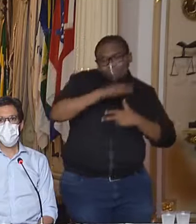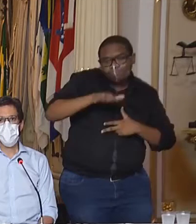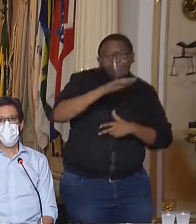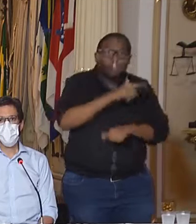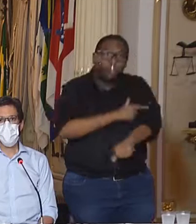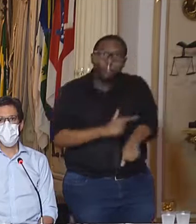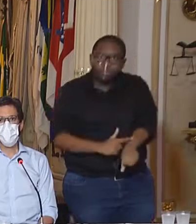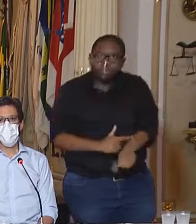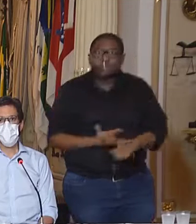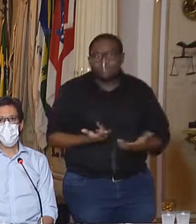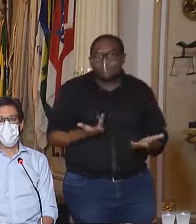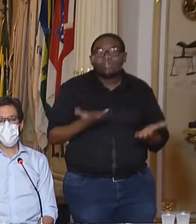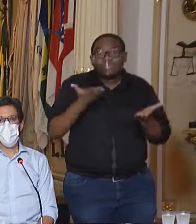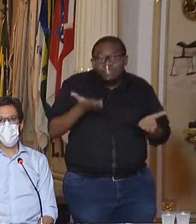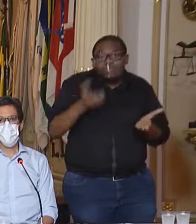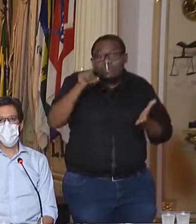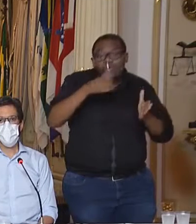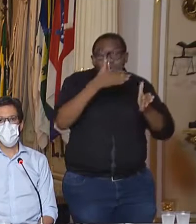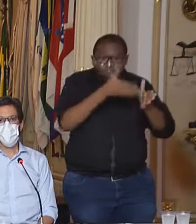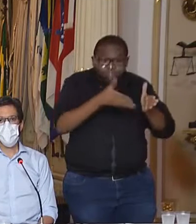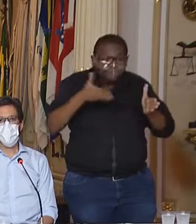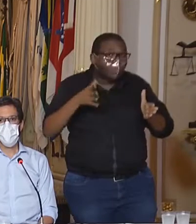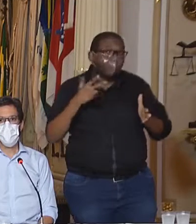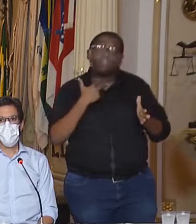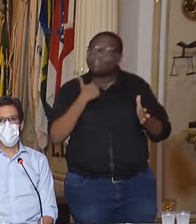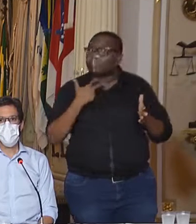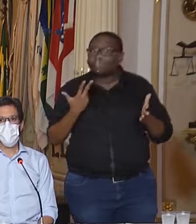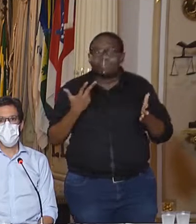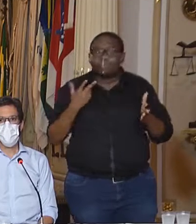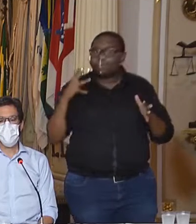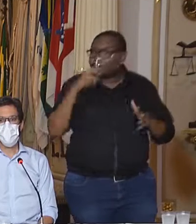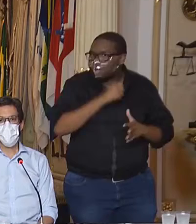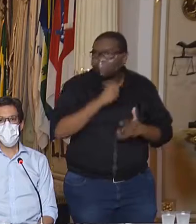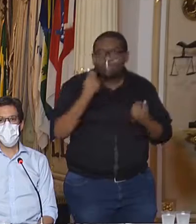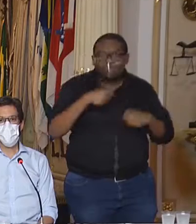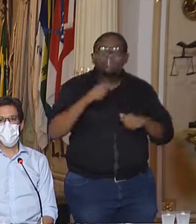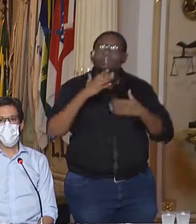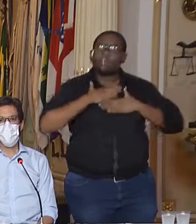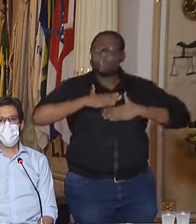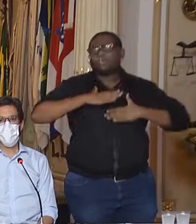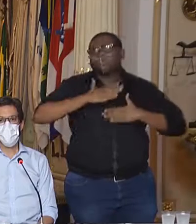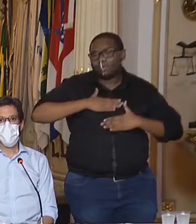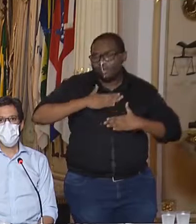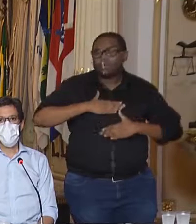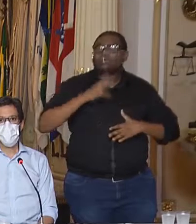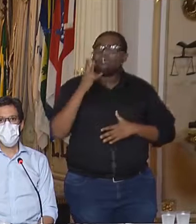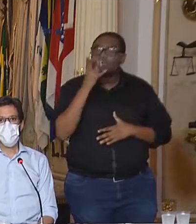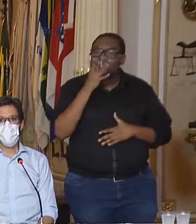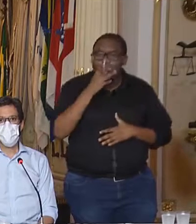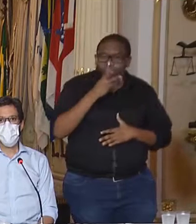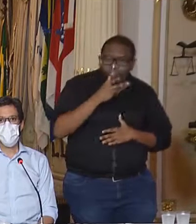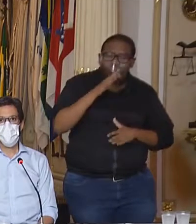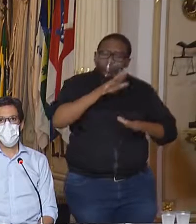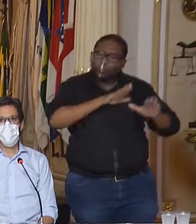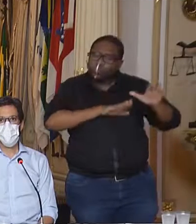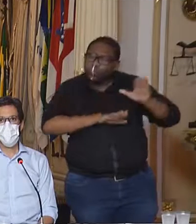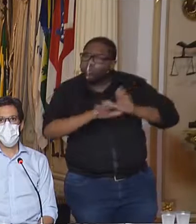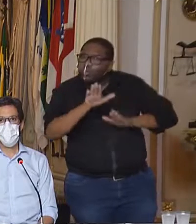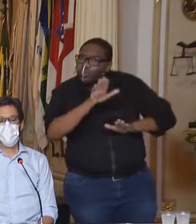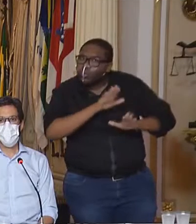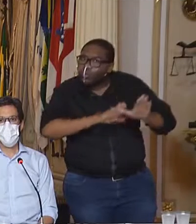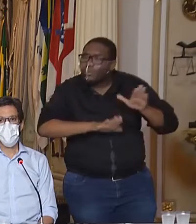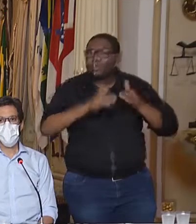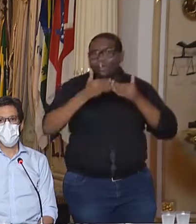Isso é um processo gradual, paulatino, com muita cautela, com muita tranquilidade, tendo muito cuidado nessa